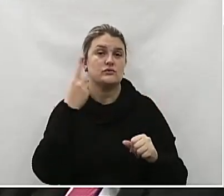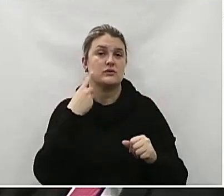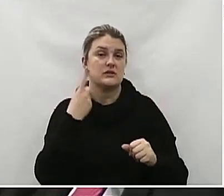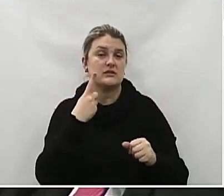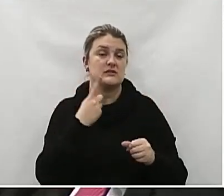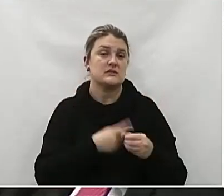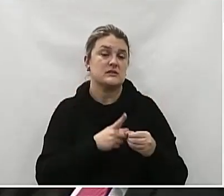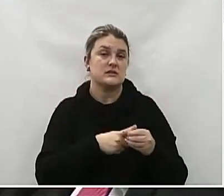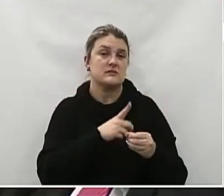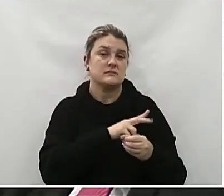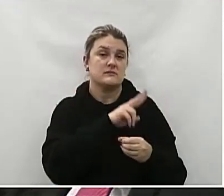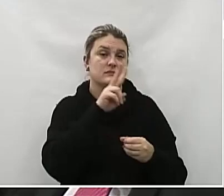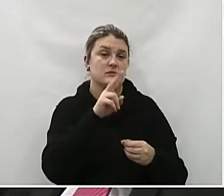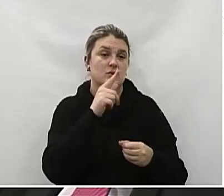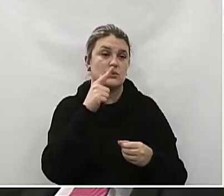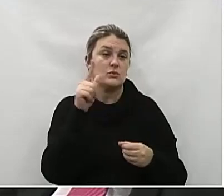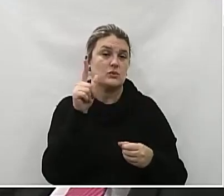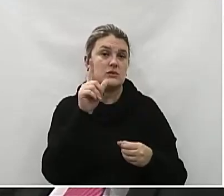Vitória E de toda a região